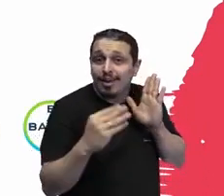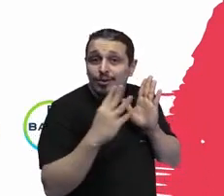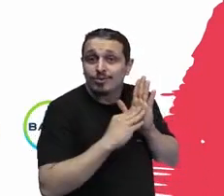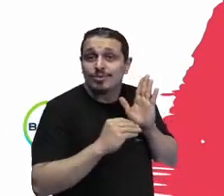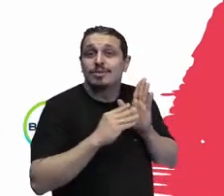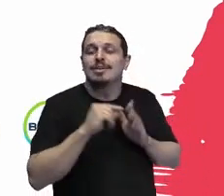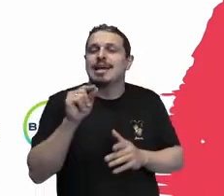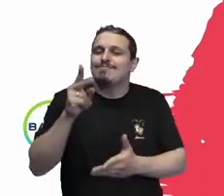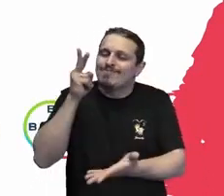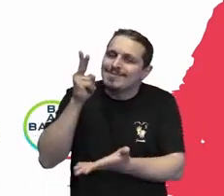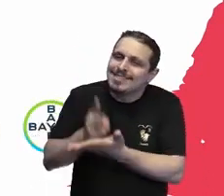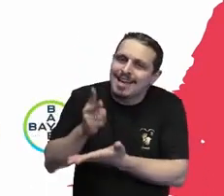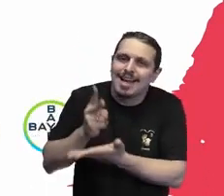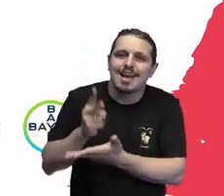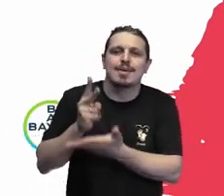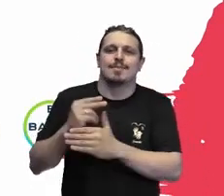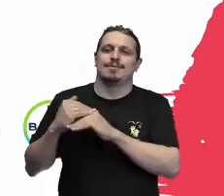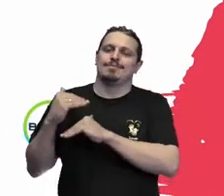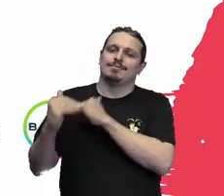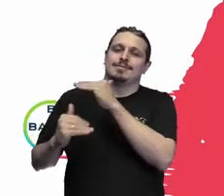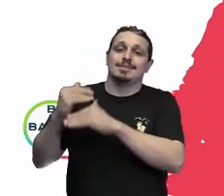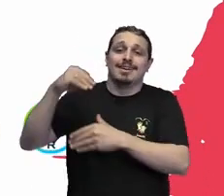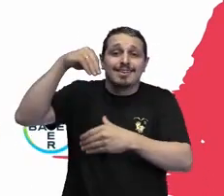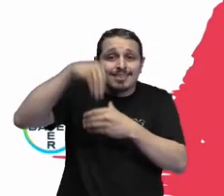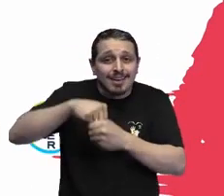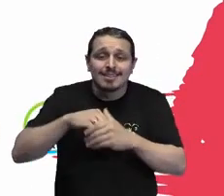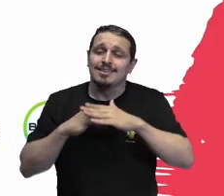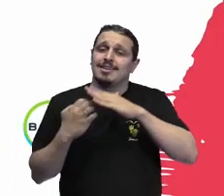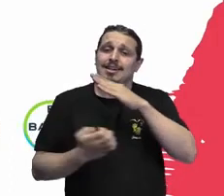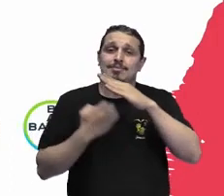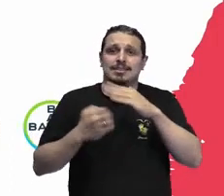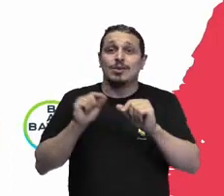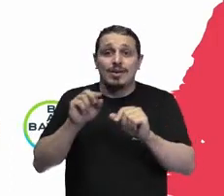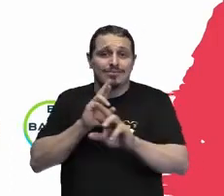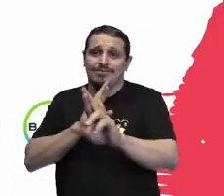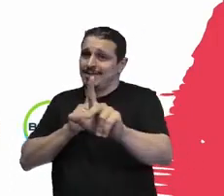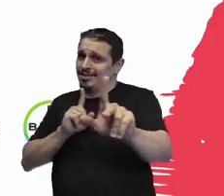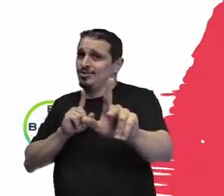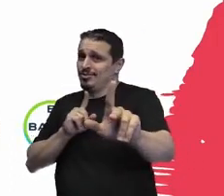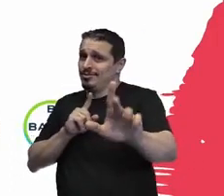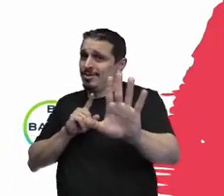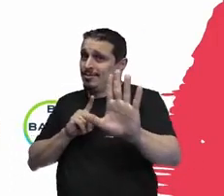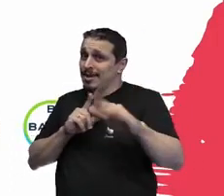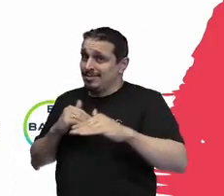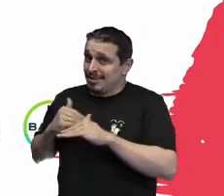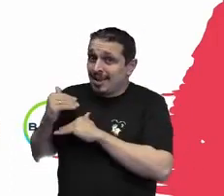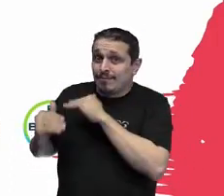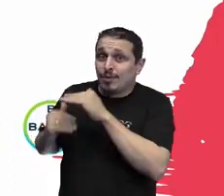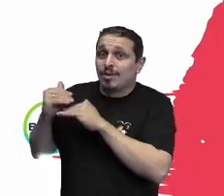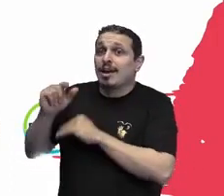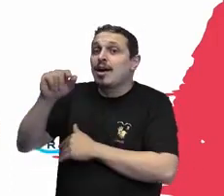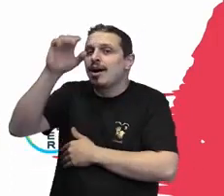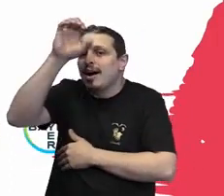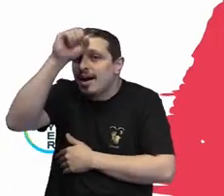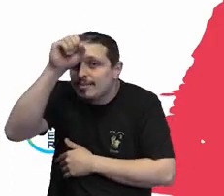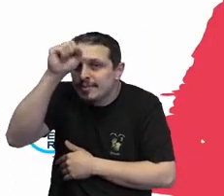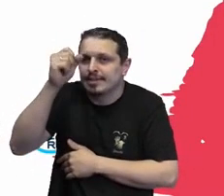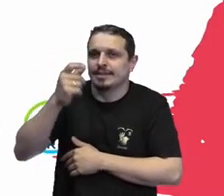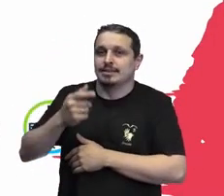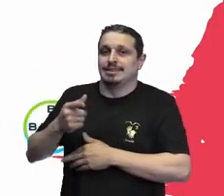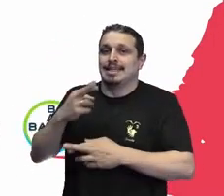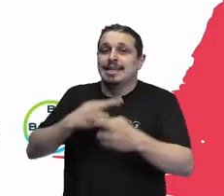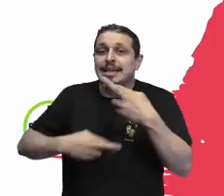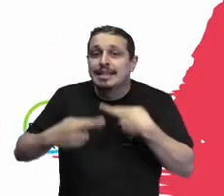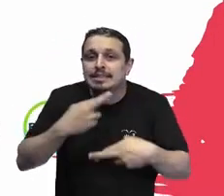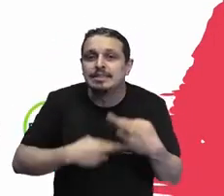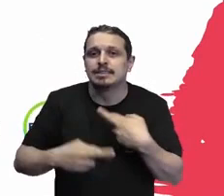desenvolvimento. Dentro das organizações, não é diferente. A gente se desenvolve, a gente aprende nas nossas relações com os nossos pares, sendo oportunidade